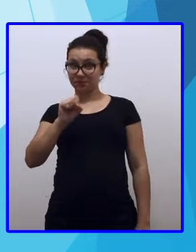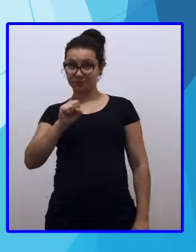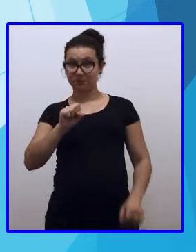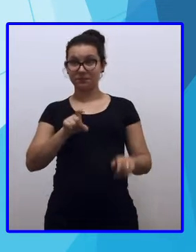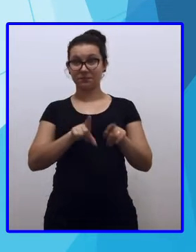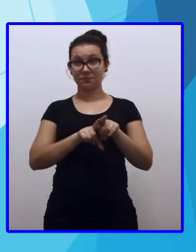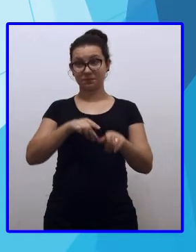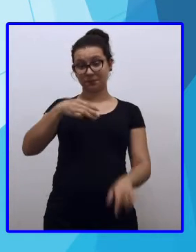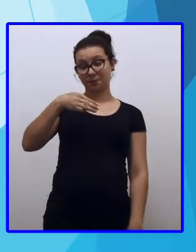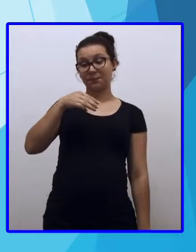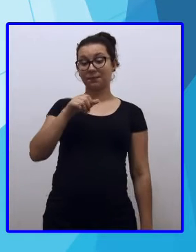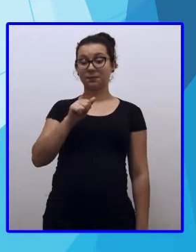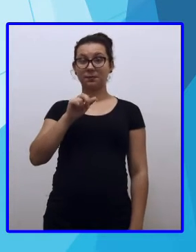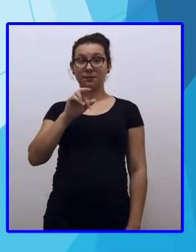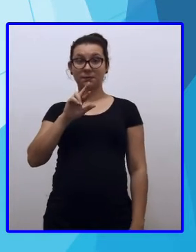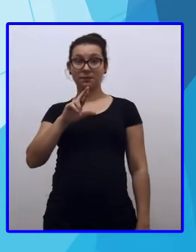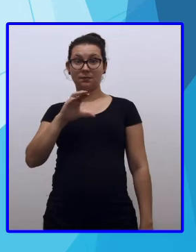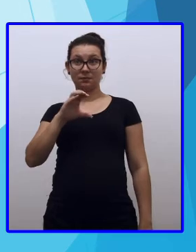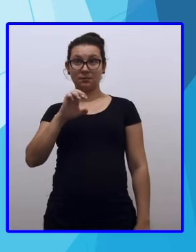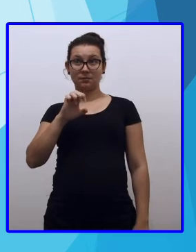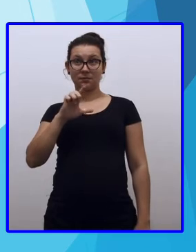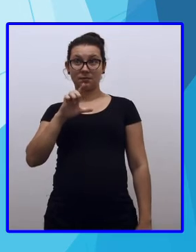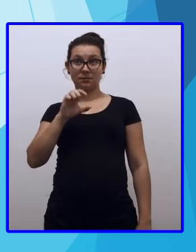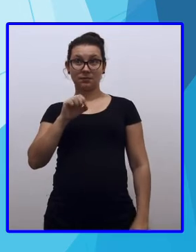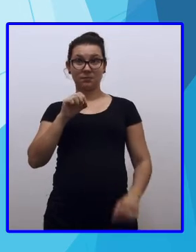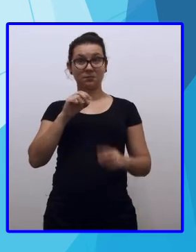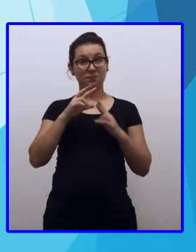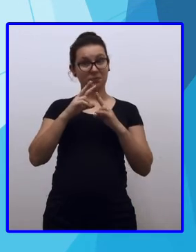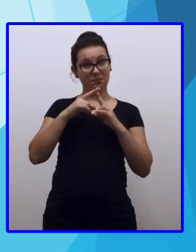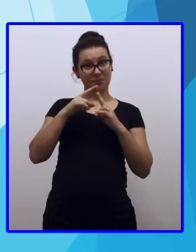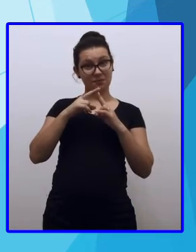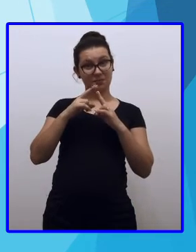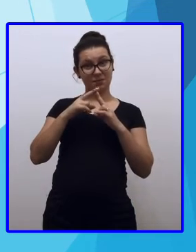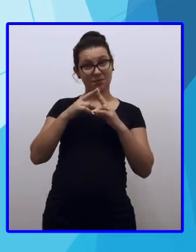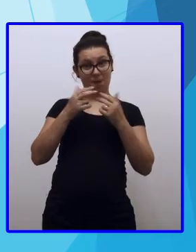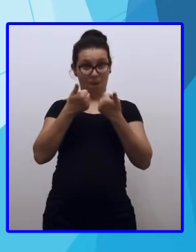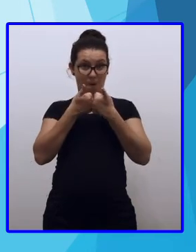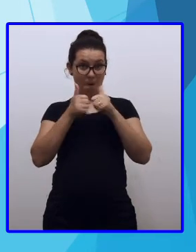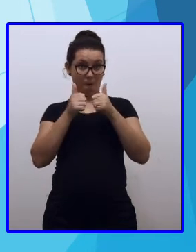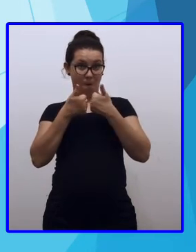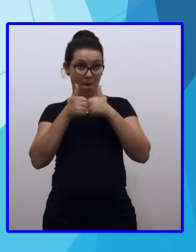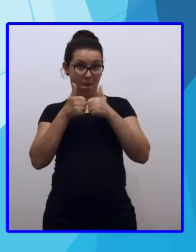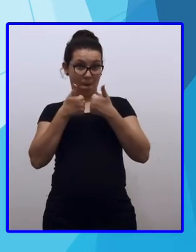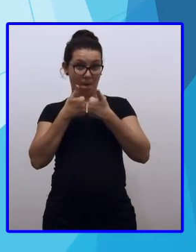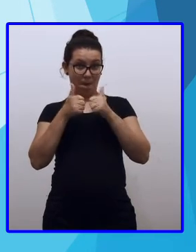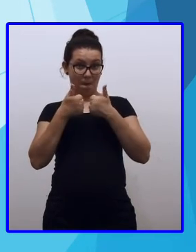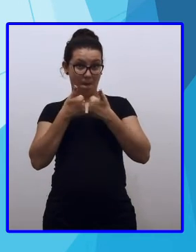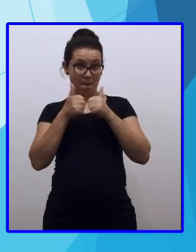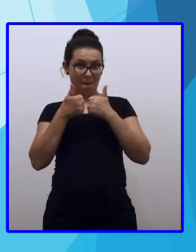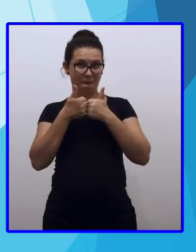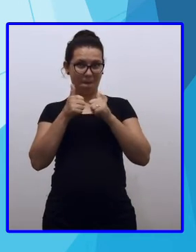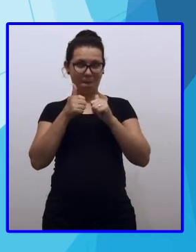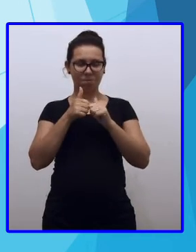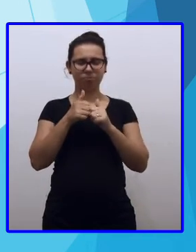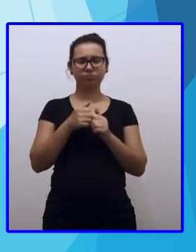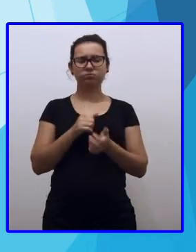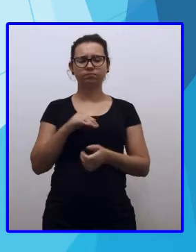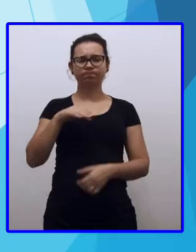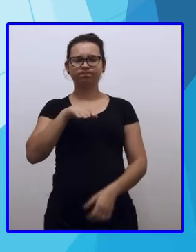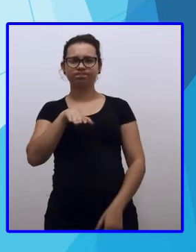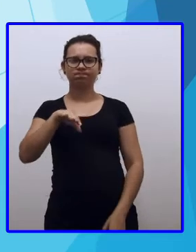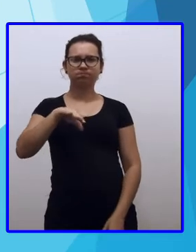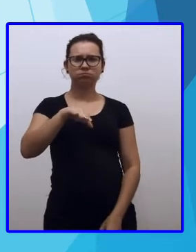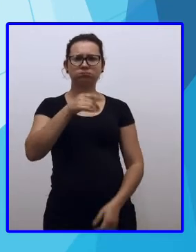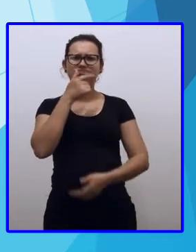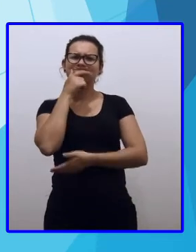Charles e o Marcelo, eles foram andar de ônibus. Só que, quanto será que eles vão